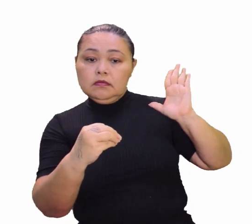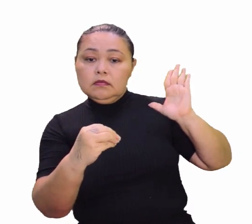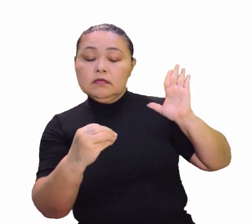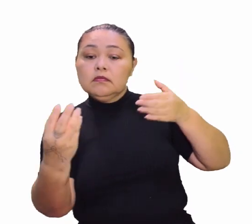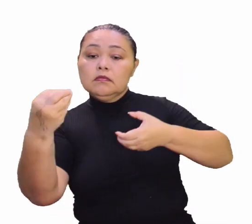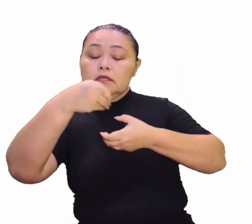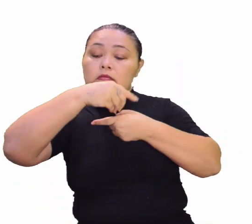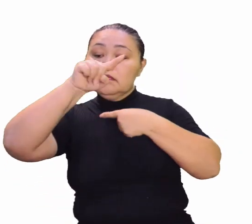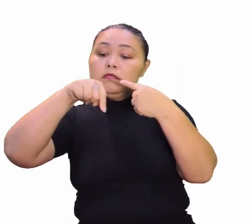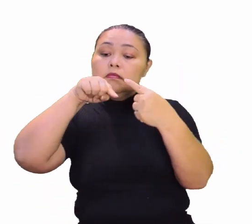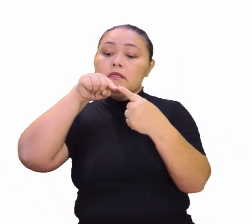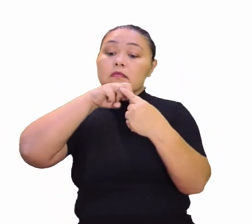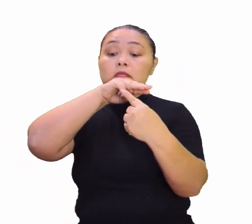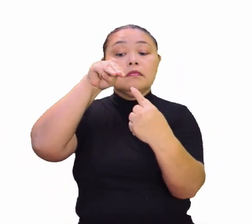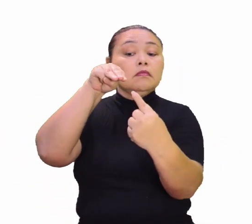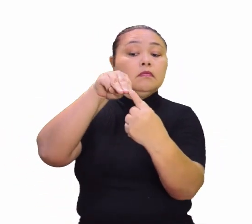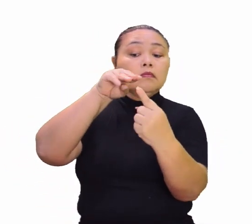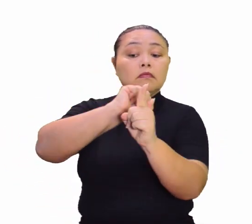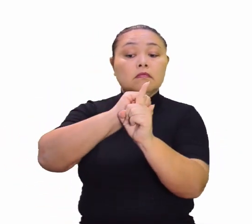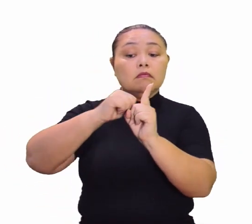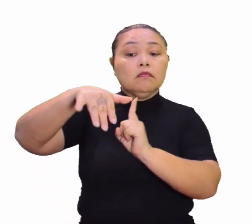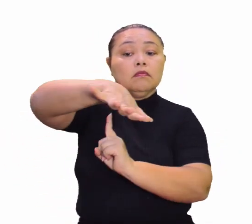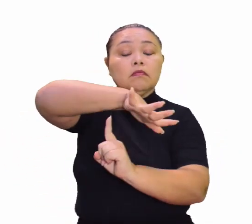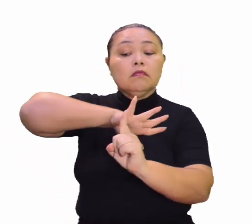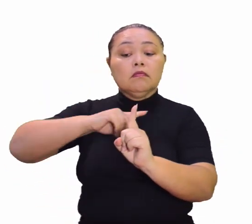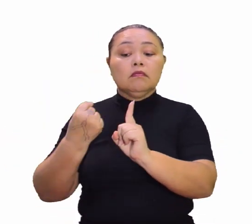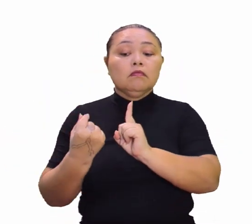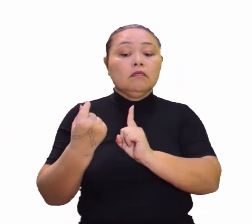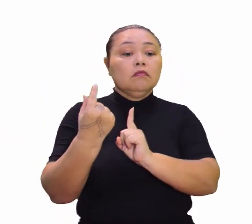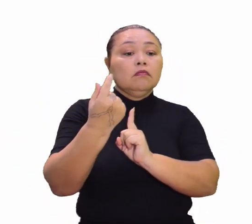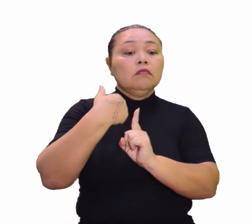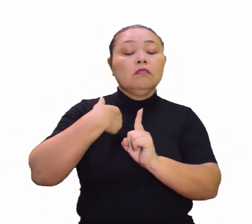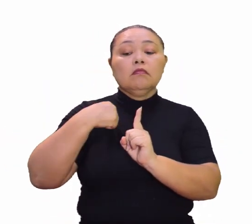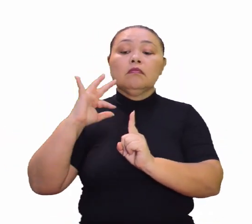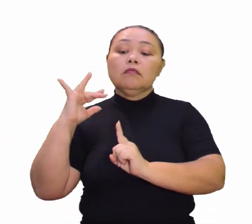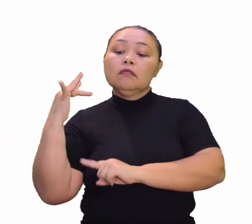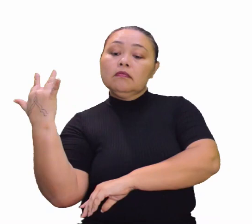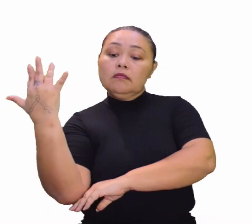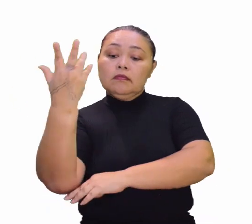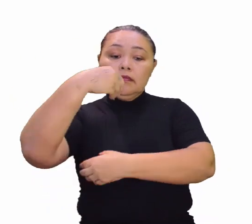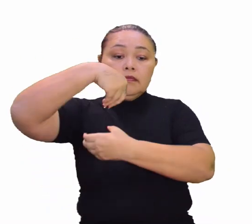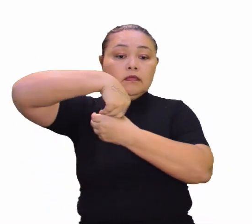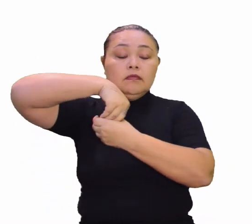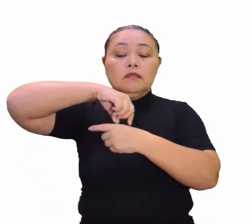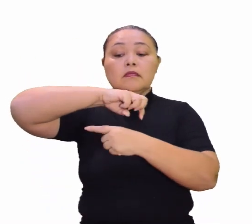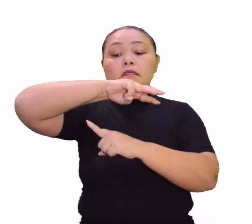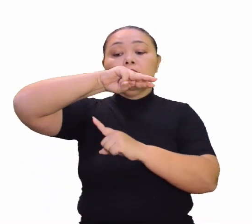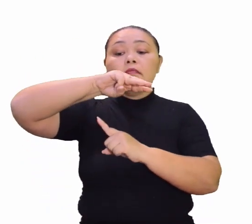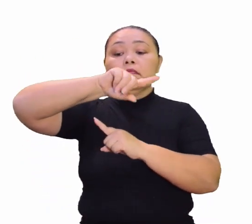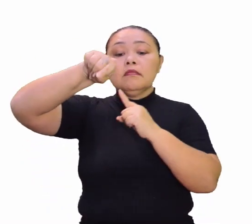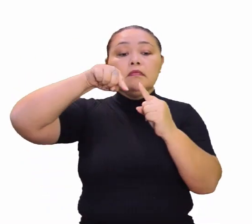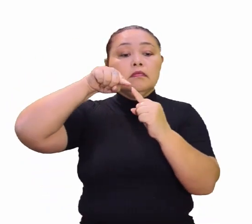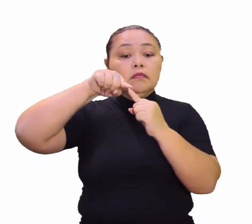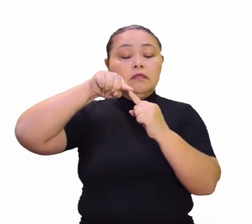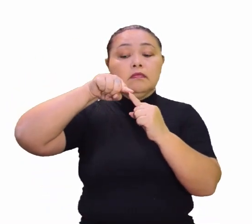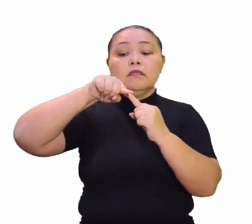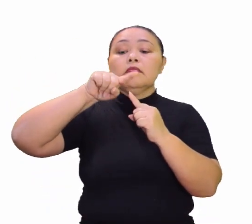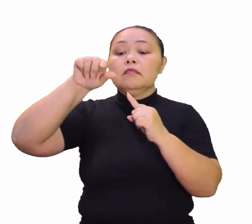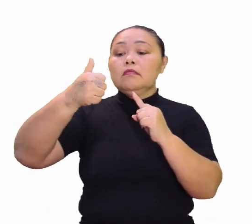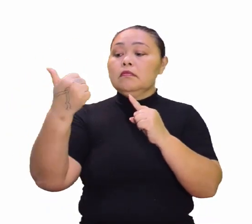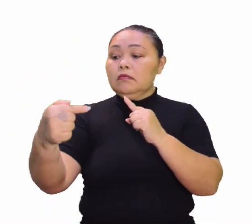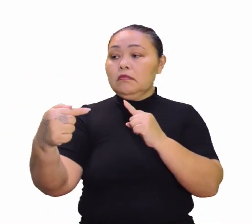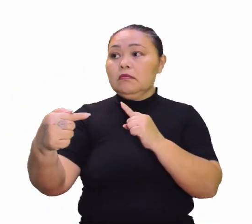que inclui metas sociais, econômicas e ambientais dentro desses objetivos. São 17